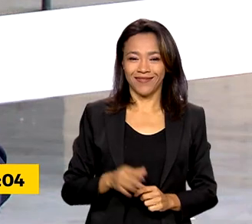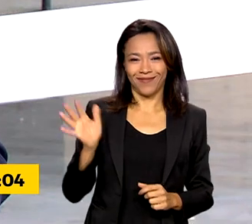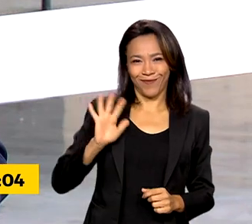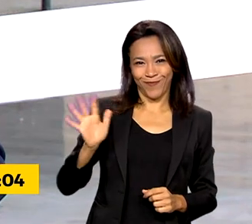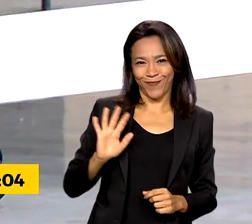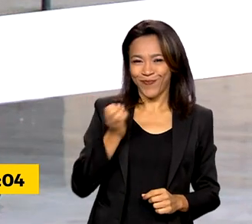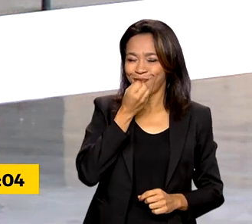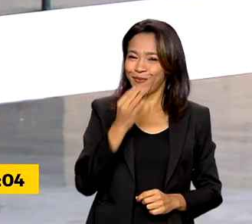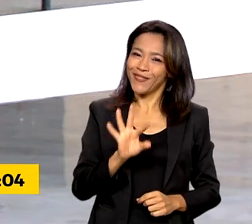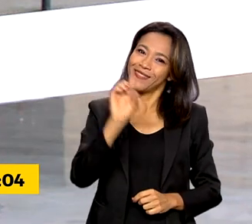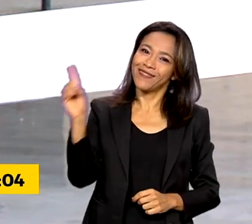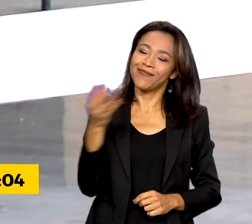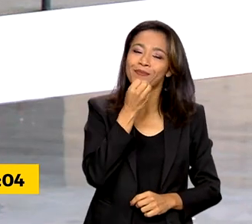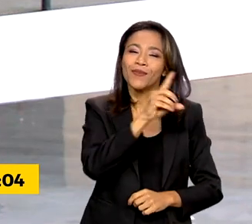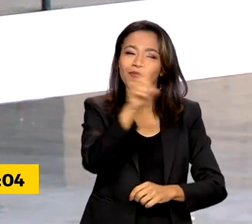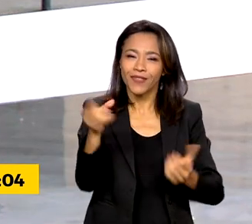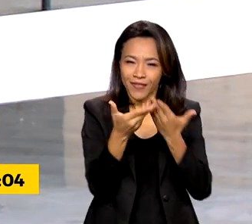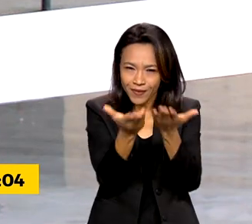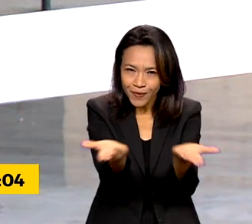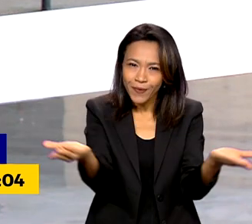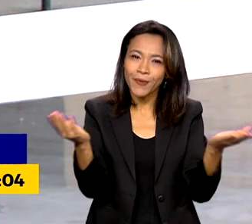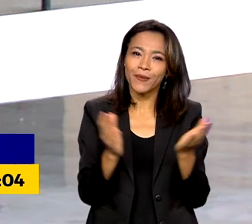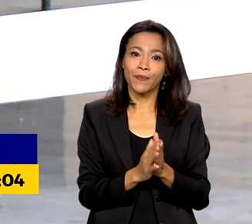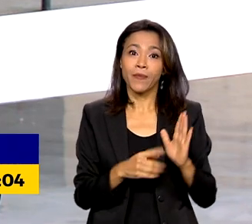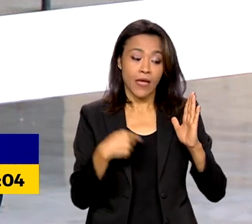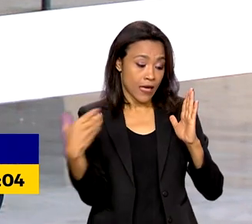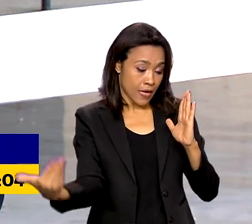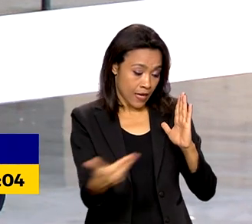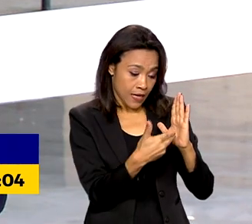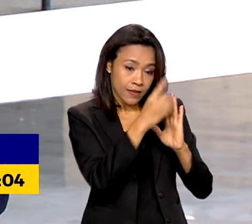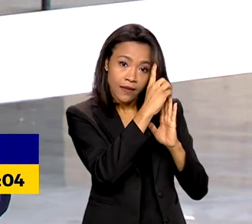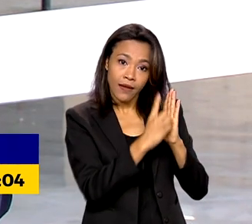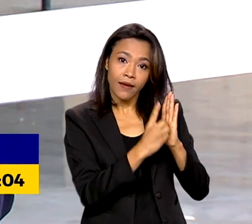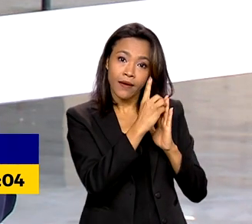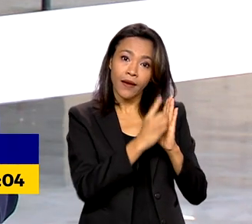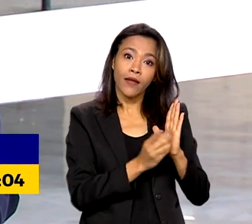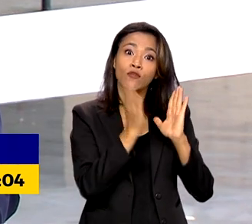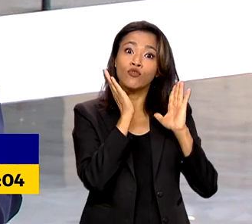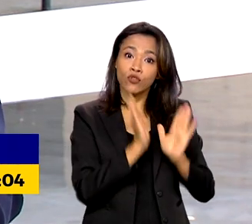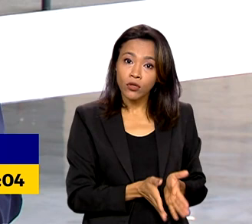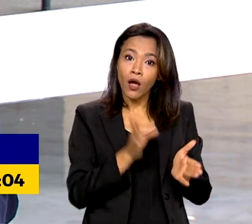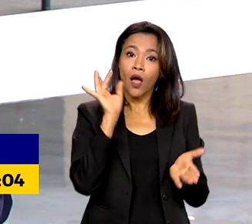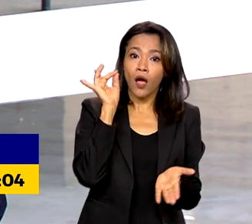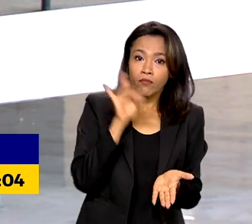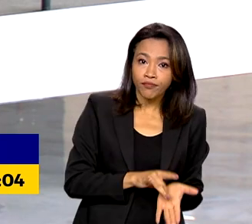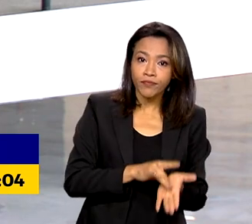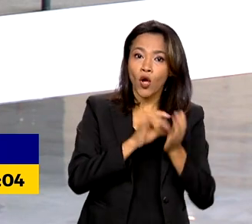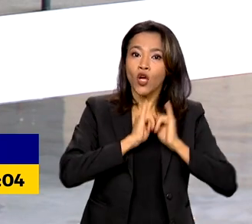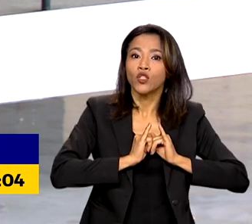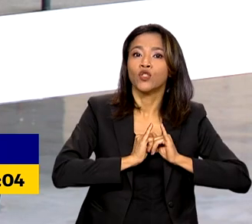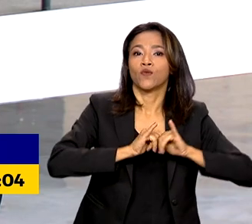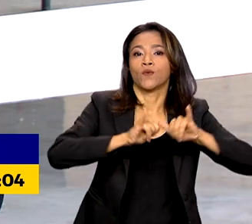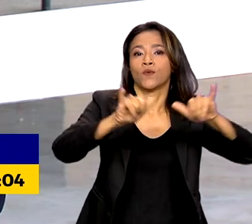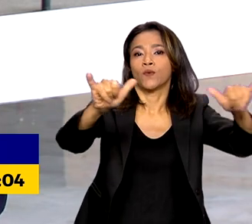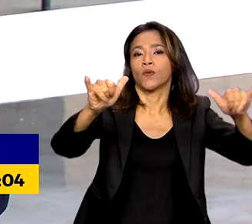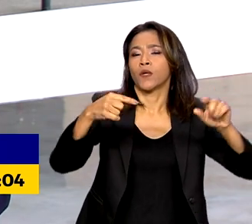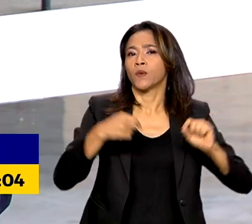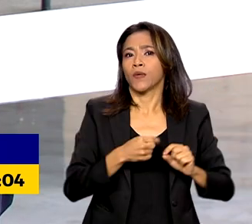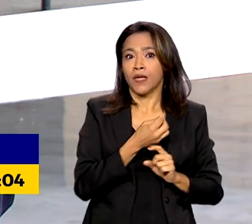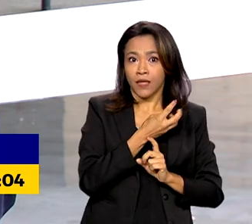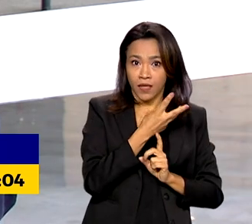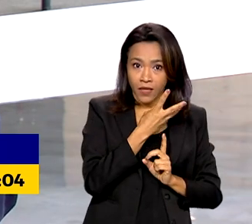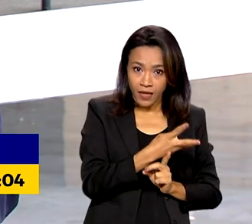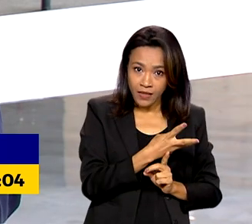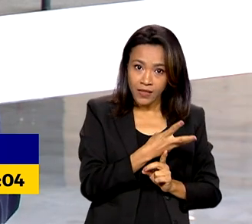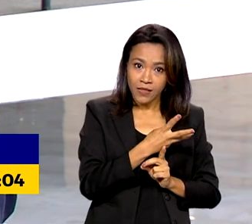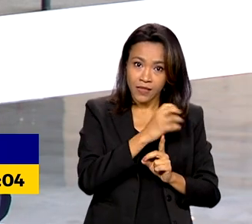Vanessa. Bom dia para você, bom dia a todos. Olha, o decreto está no Diário Oficial da União de hoje e praticamente dobra de R$